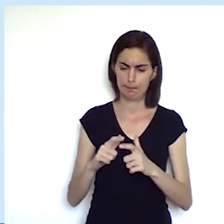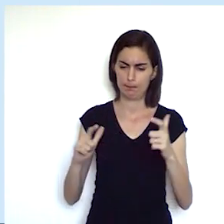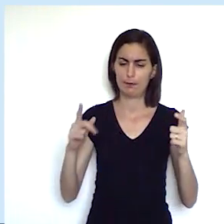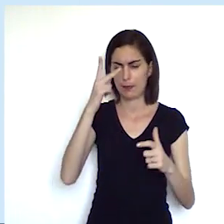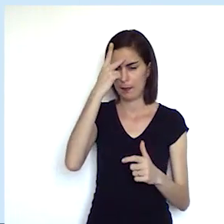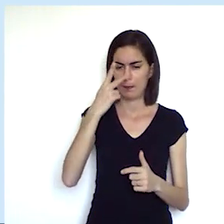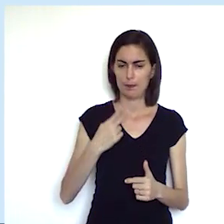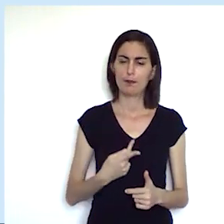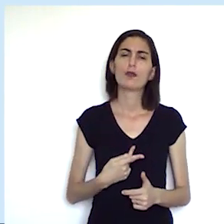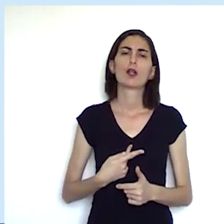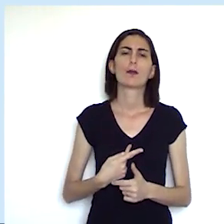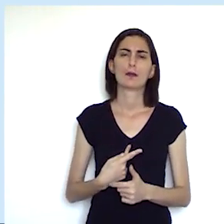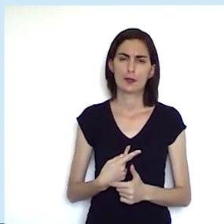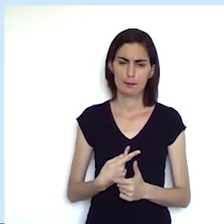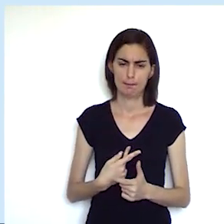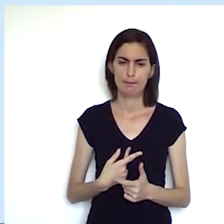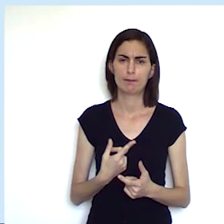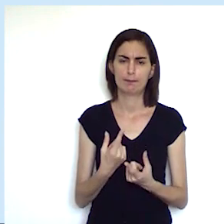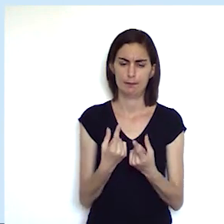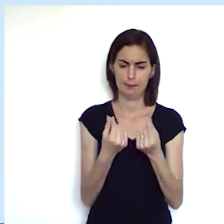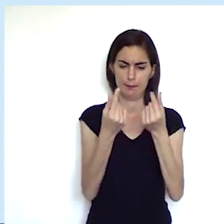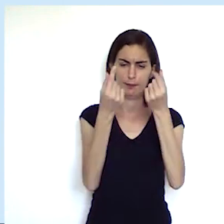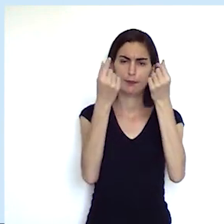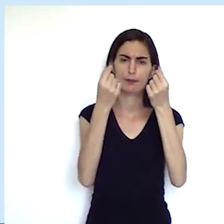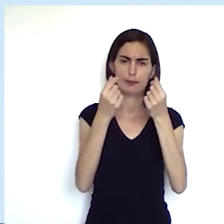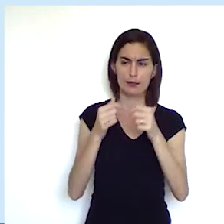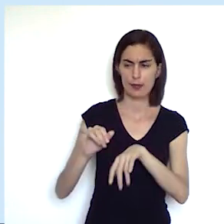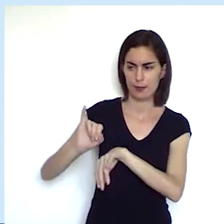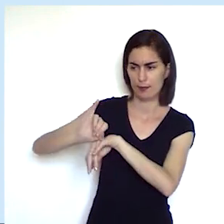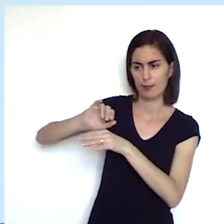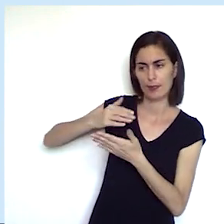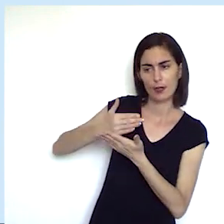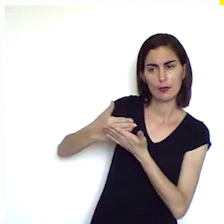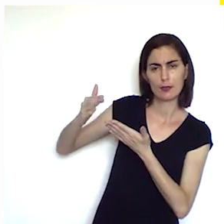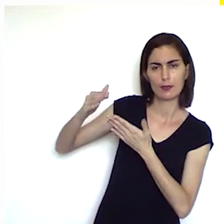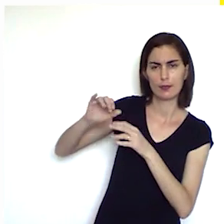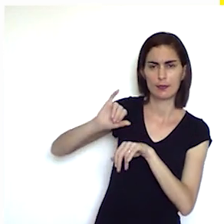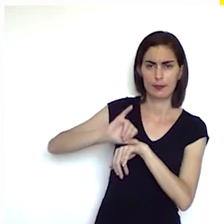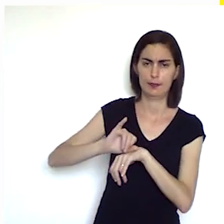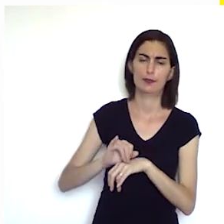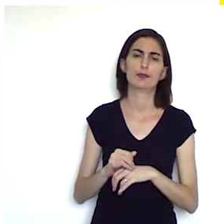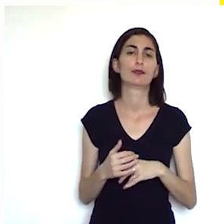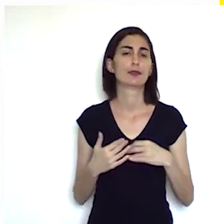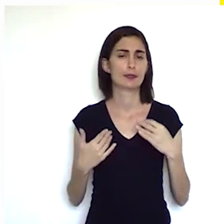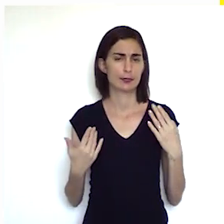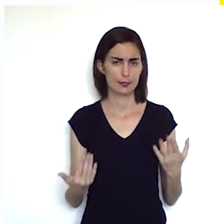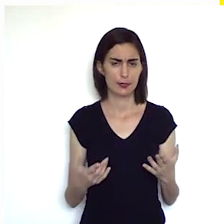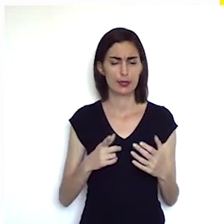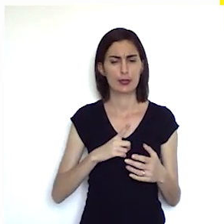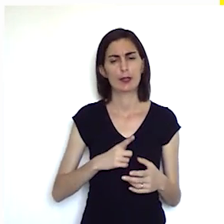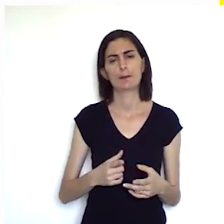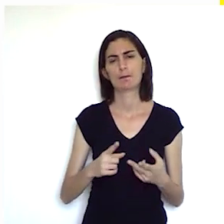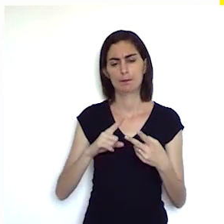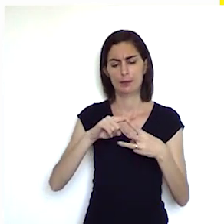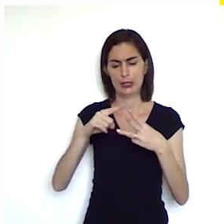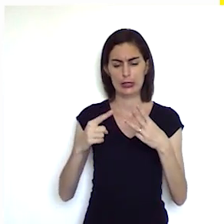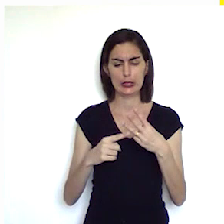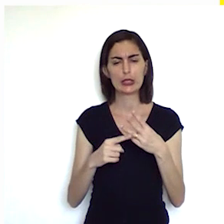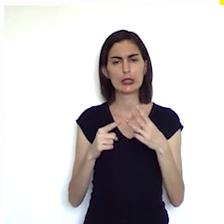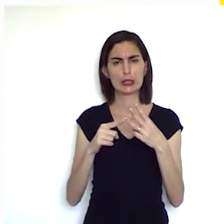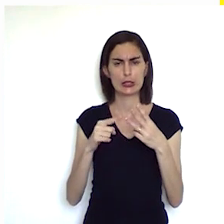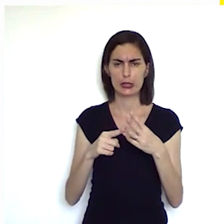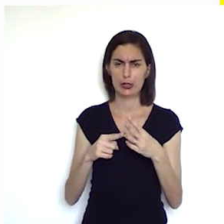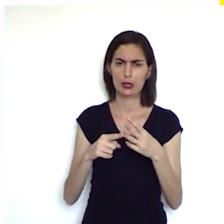autonomia em relação à metrópole à Grã-Bretanha então tem até a questão 3 indica 3 fatores que